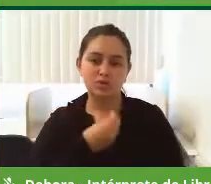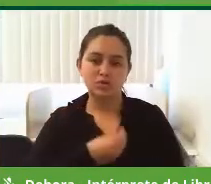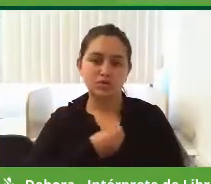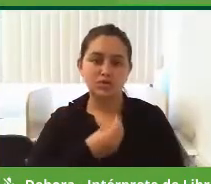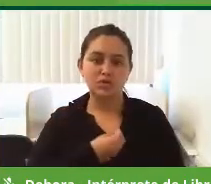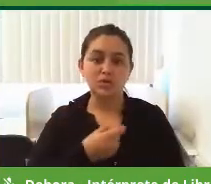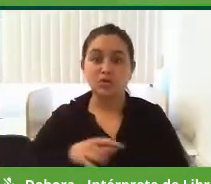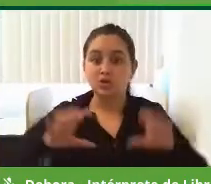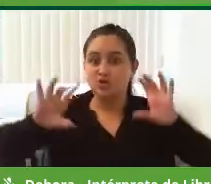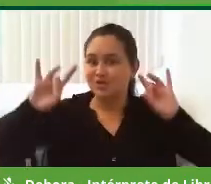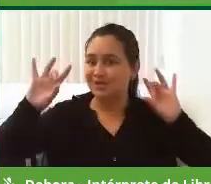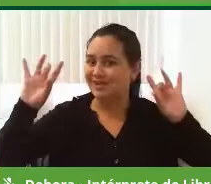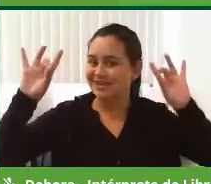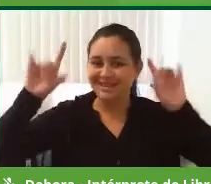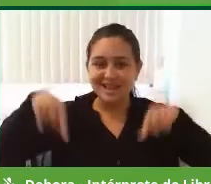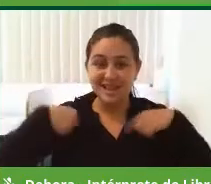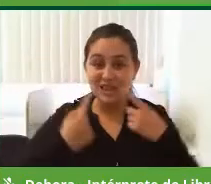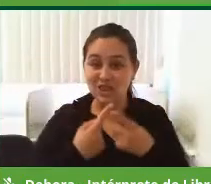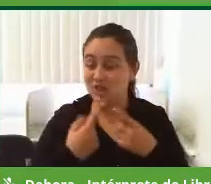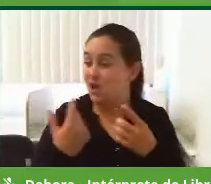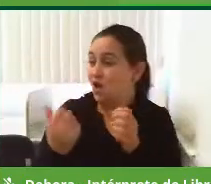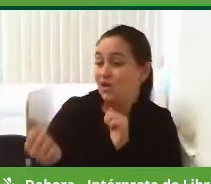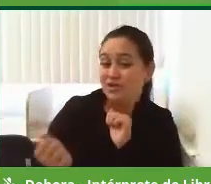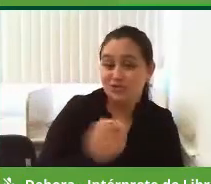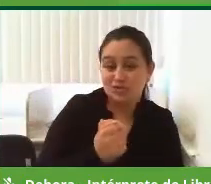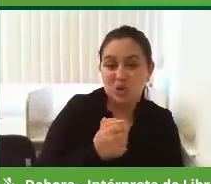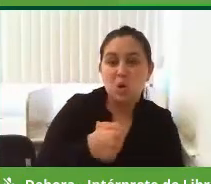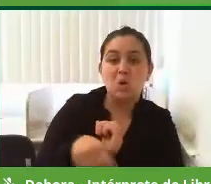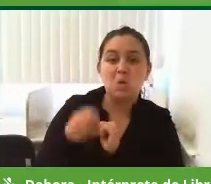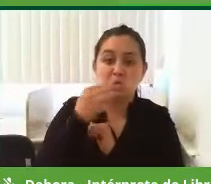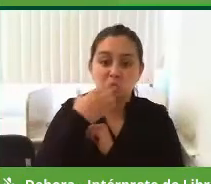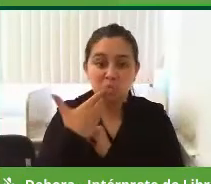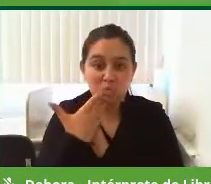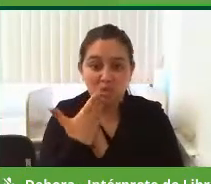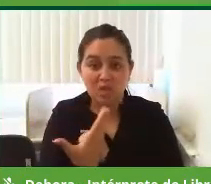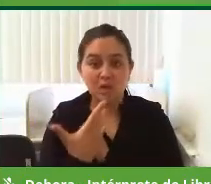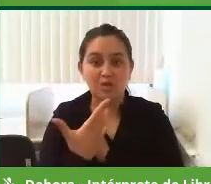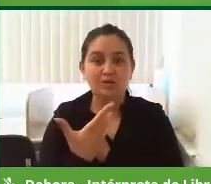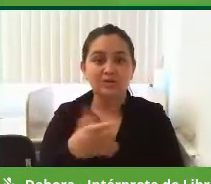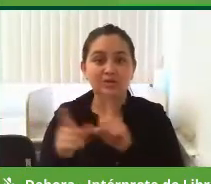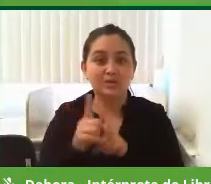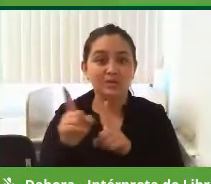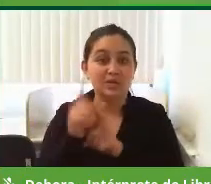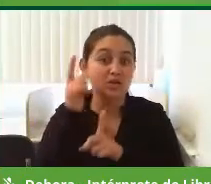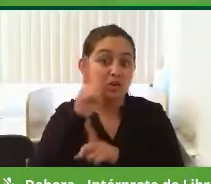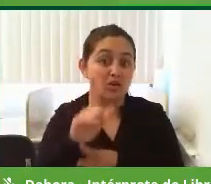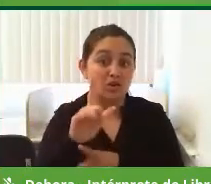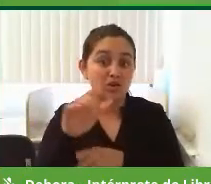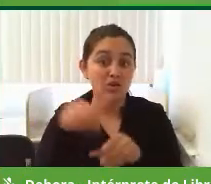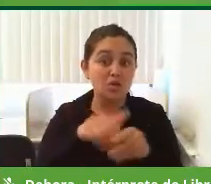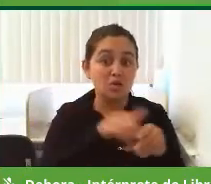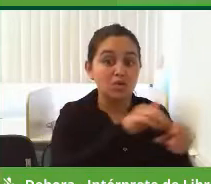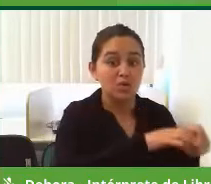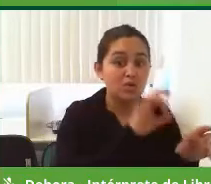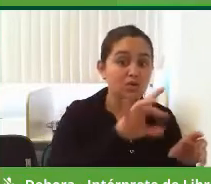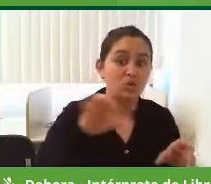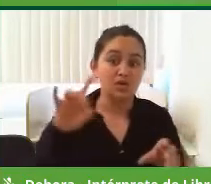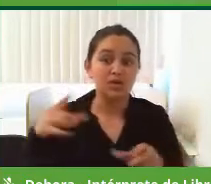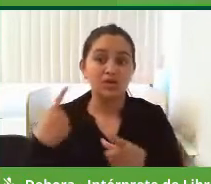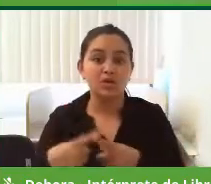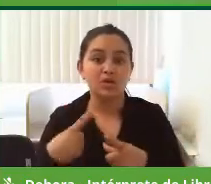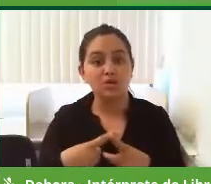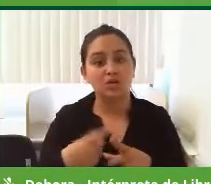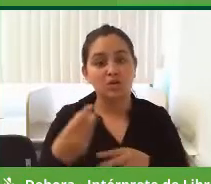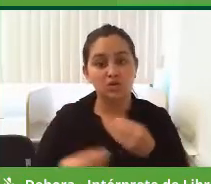perspectiva de nós participar das eleições e também ter a perspectiva de se eleger também. Por quê? Porque com